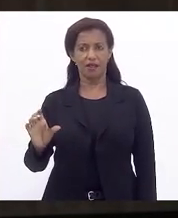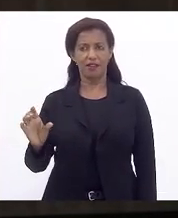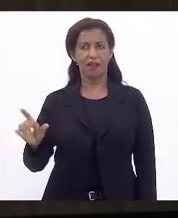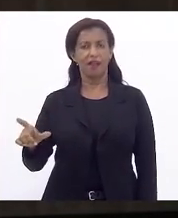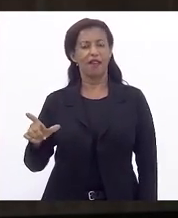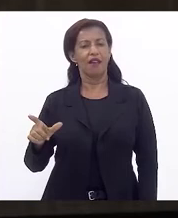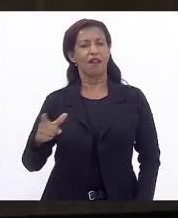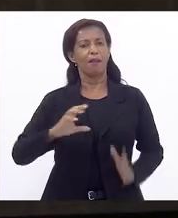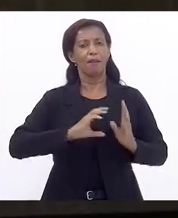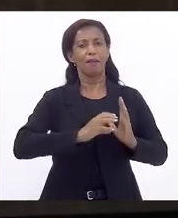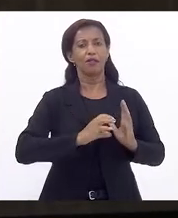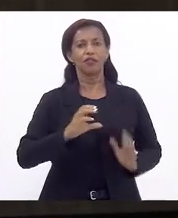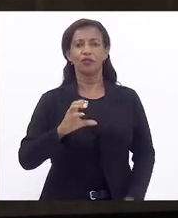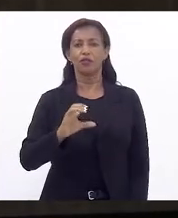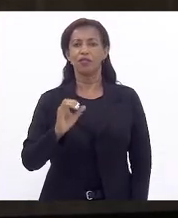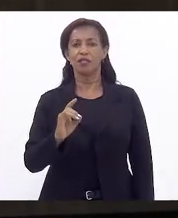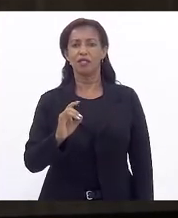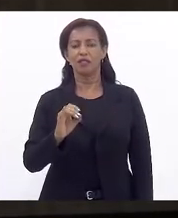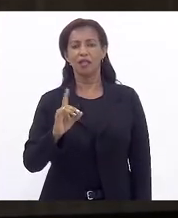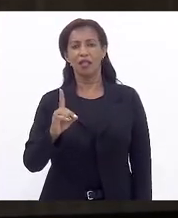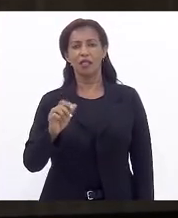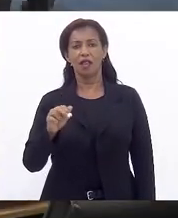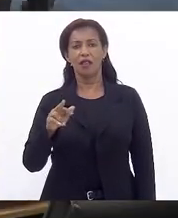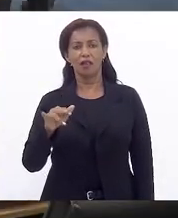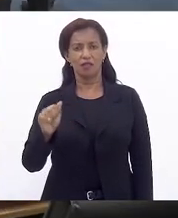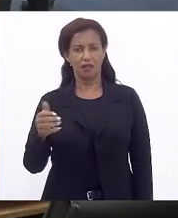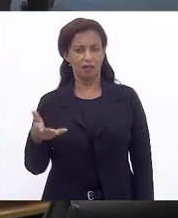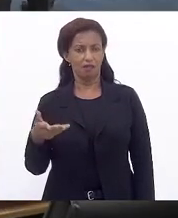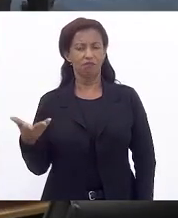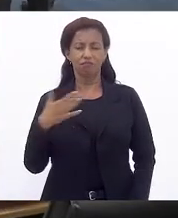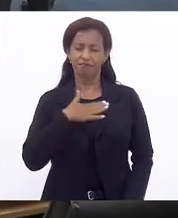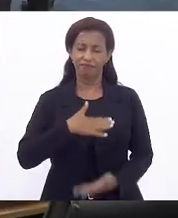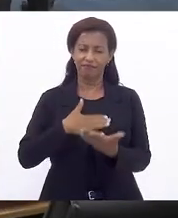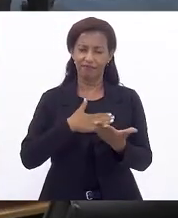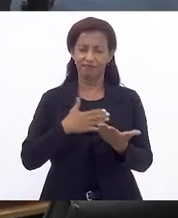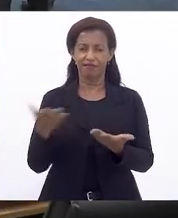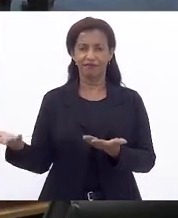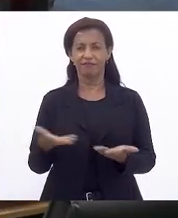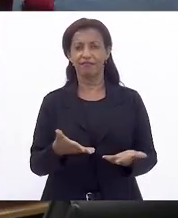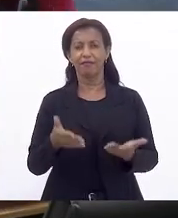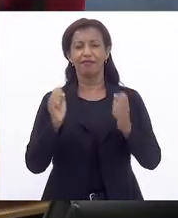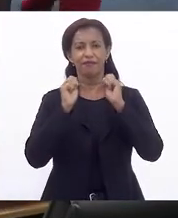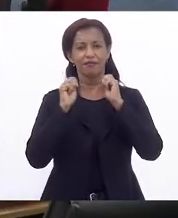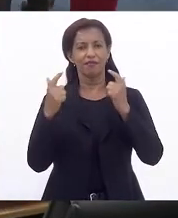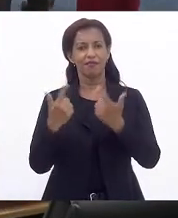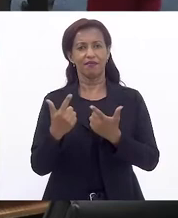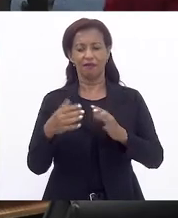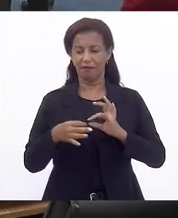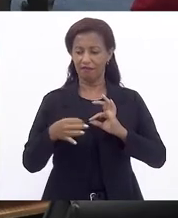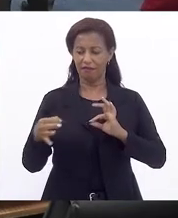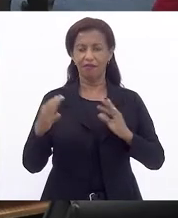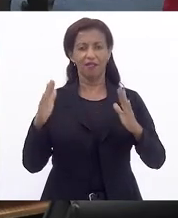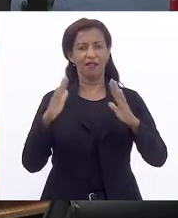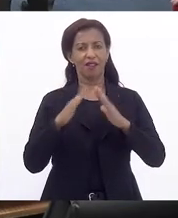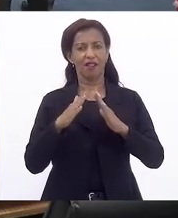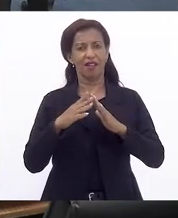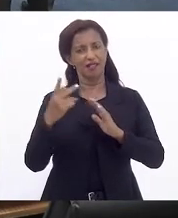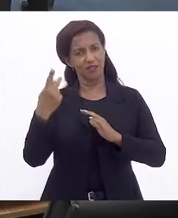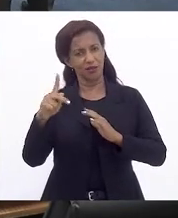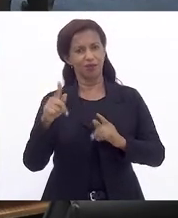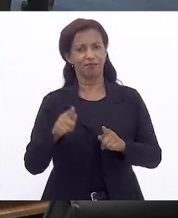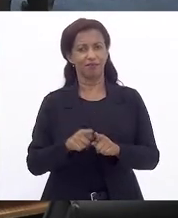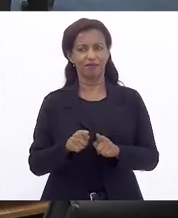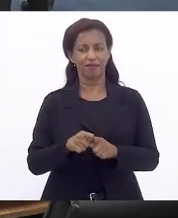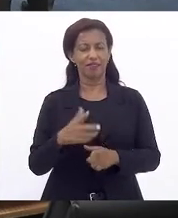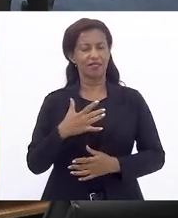Está fazendo um excelente trabalho lá em Barra do Piraí. Seja muito bem-vinda, vereadora Casa Legislativa, a extensão da Casa de Vossa Excelência.